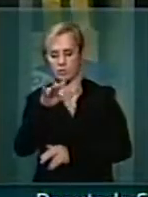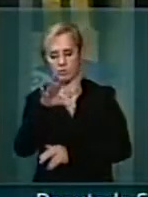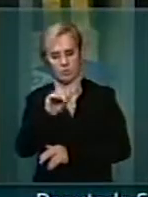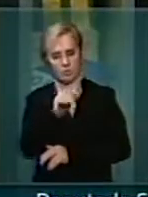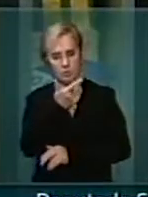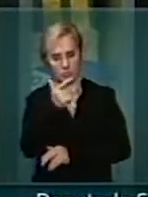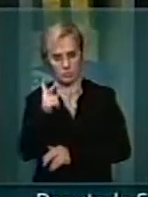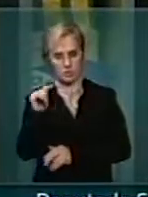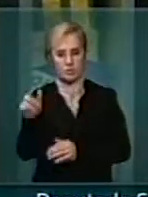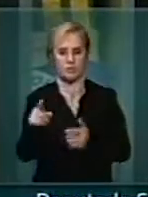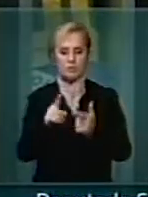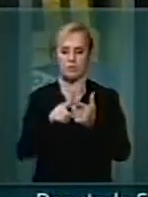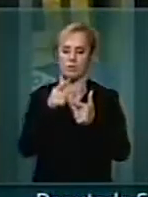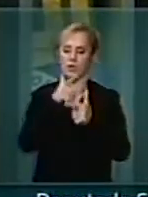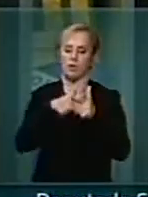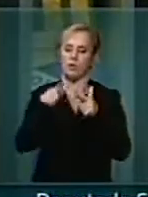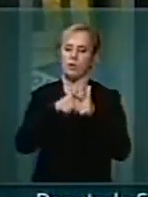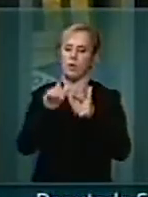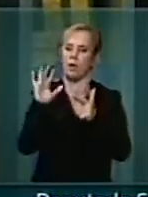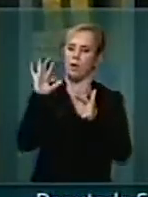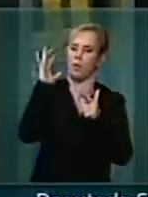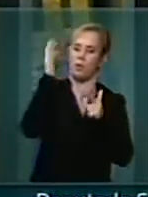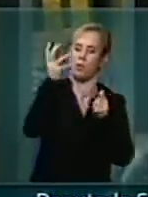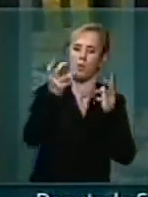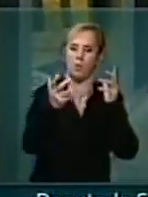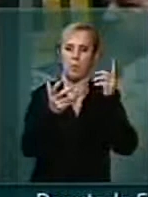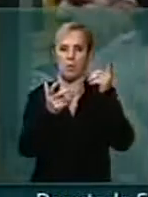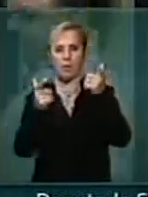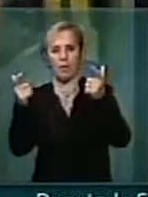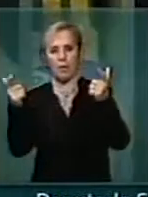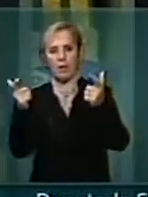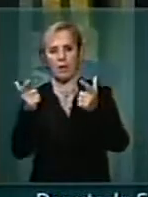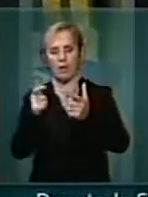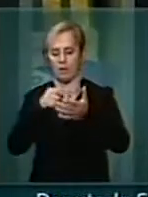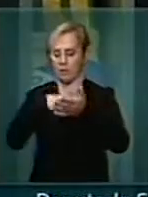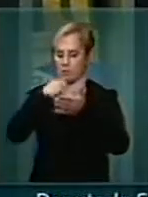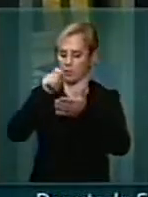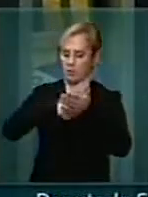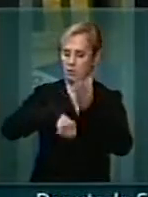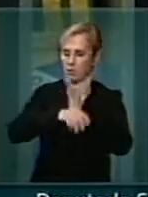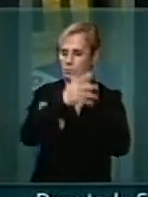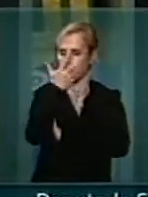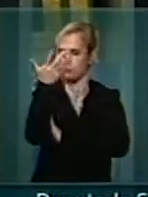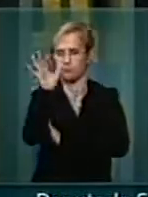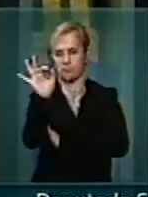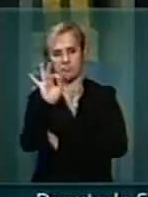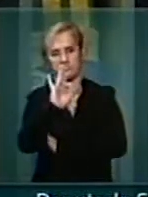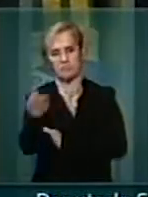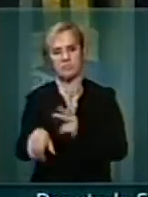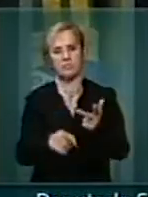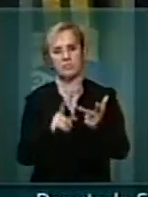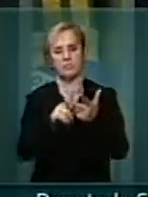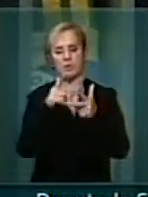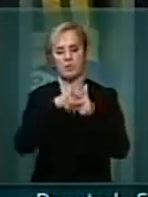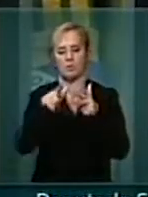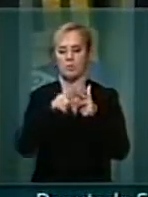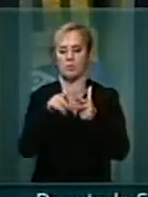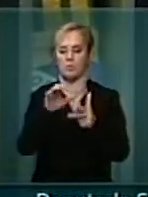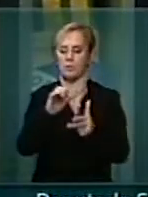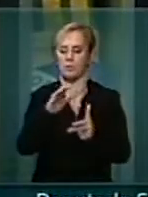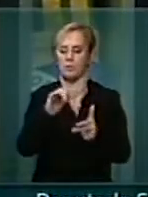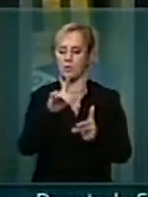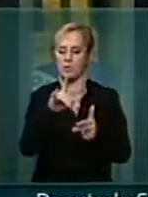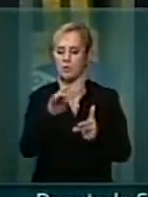problema com ambiente que não tem autorização ambiental, problema nas execuções cujas